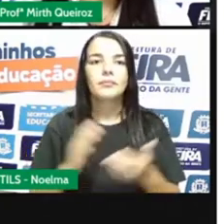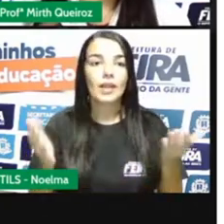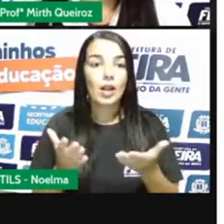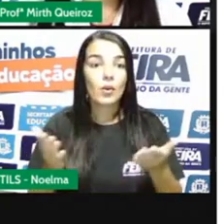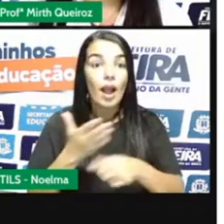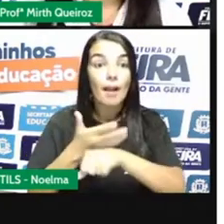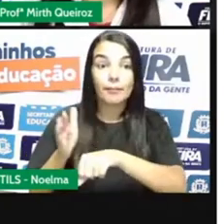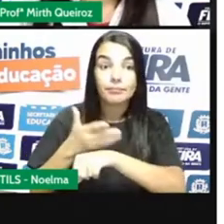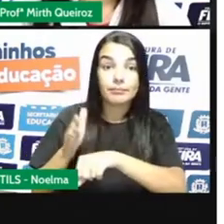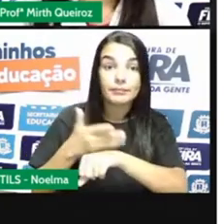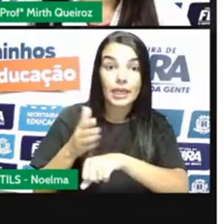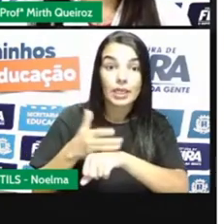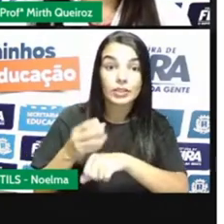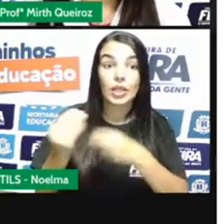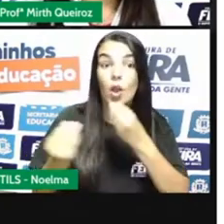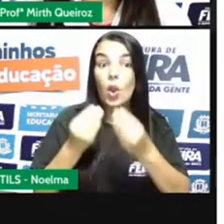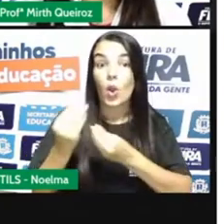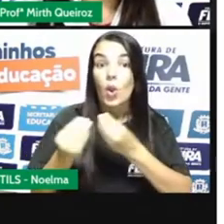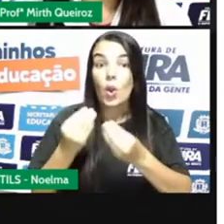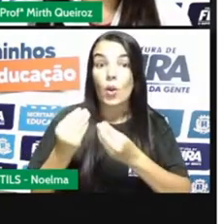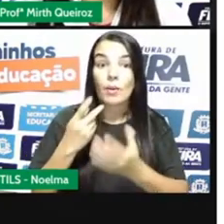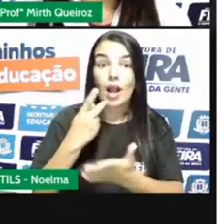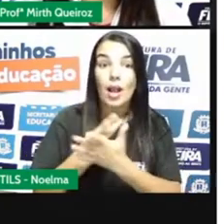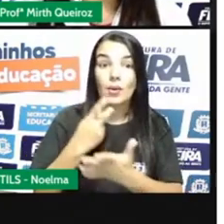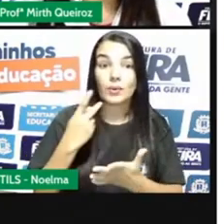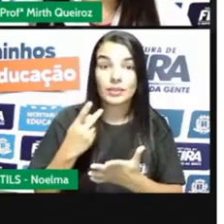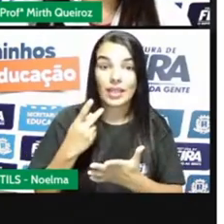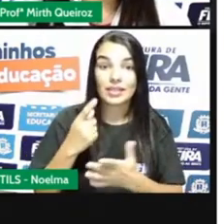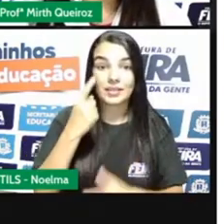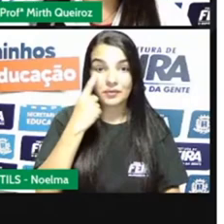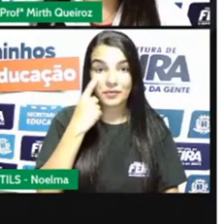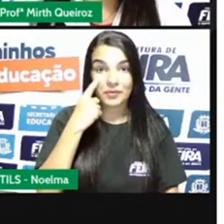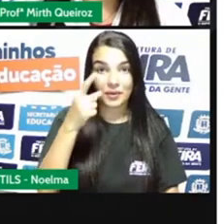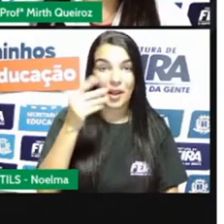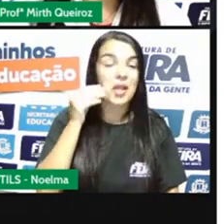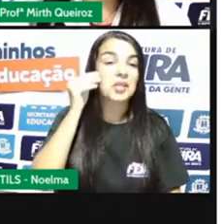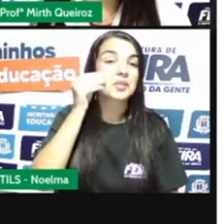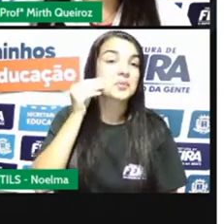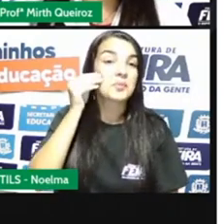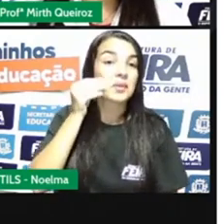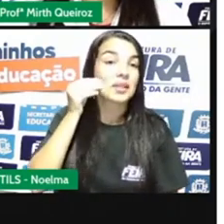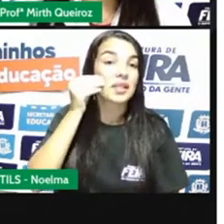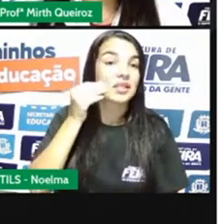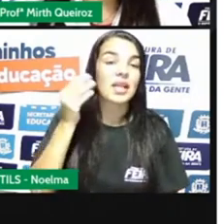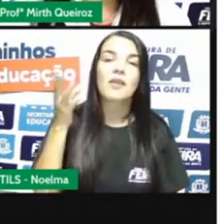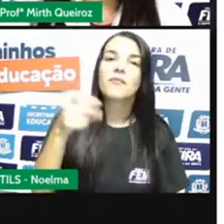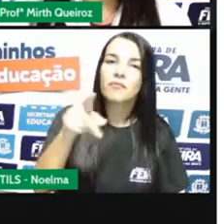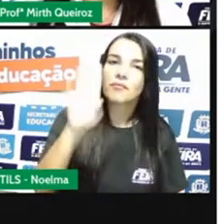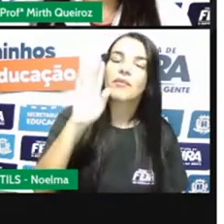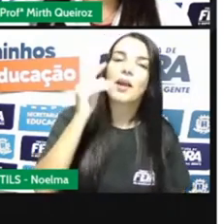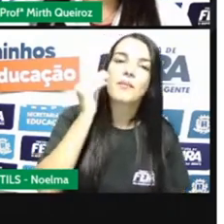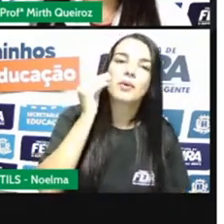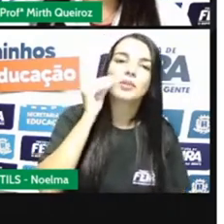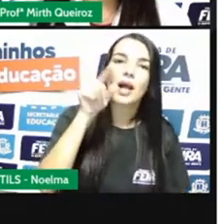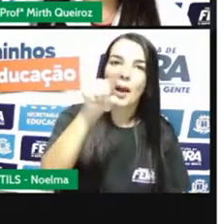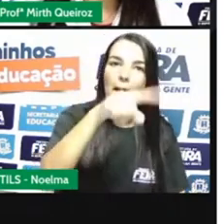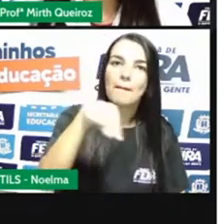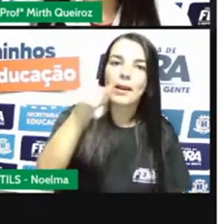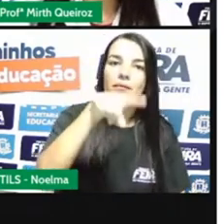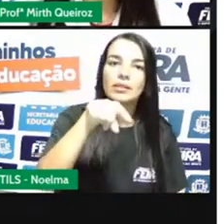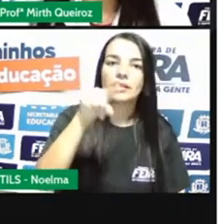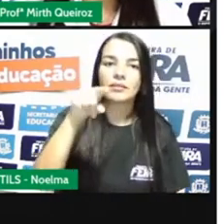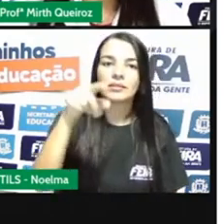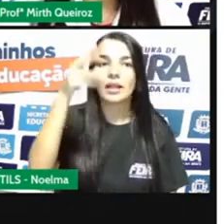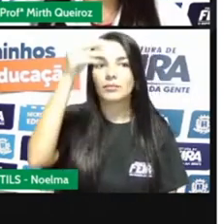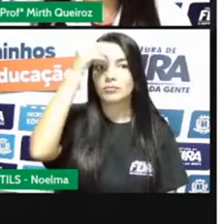Vamos aprender mais na prática. A Pró fez algumas experiências aqui e vai mostrar para vocês, para